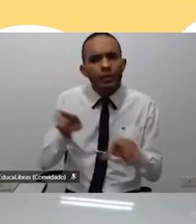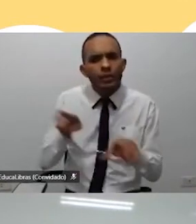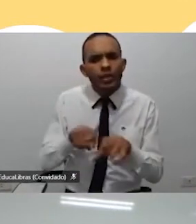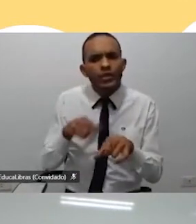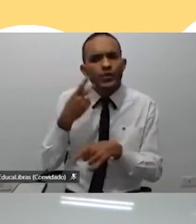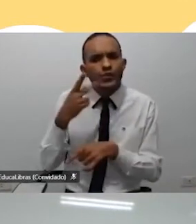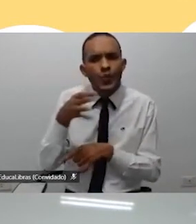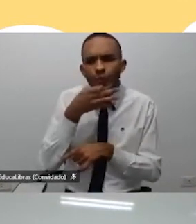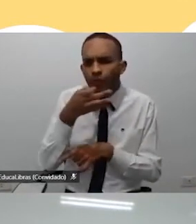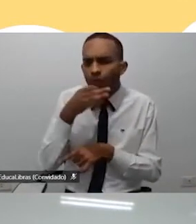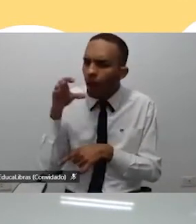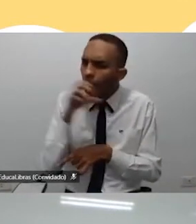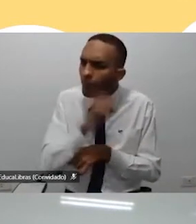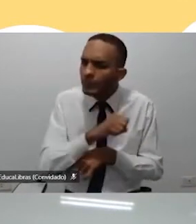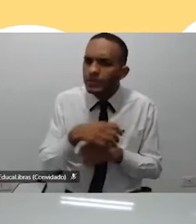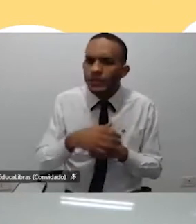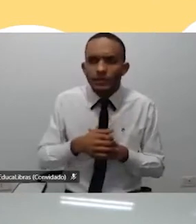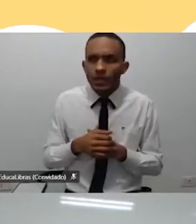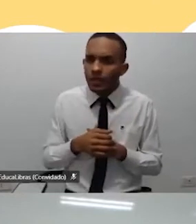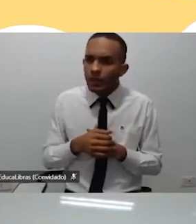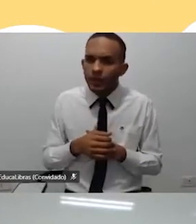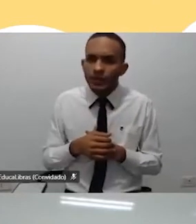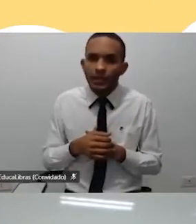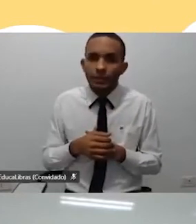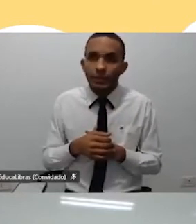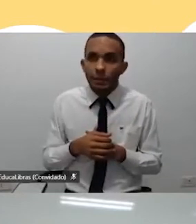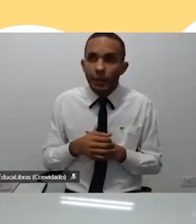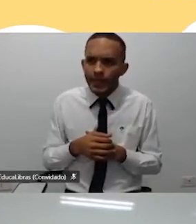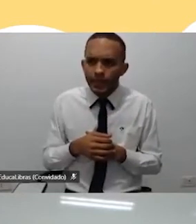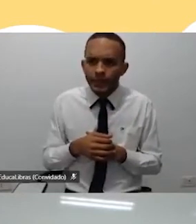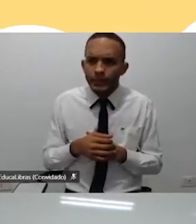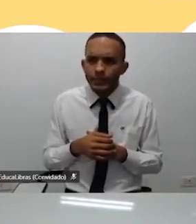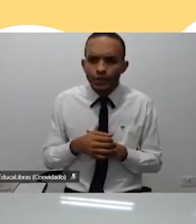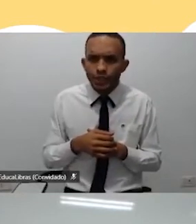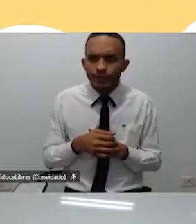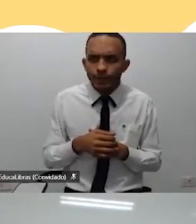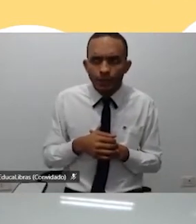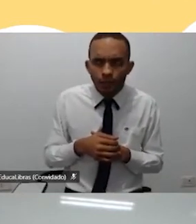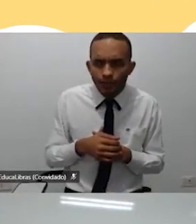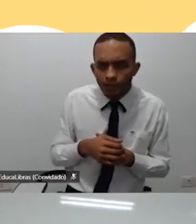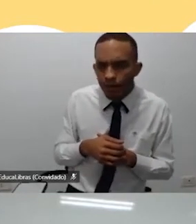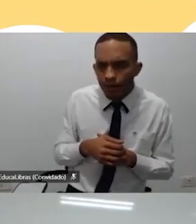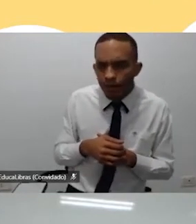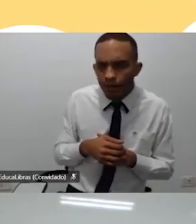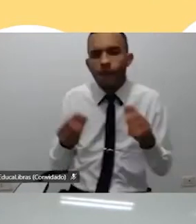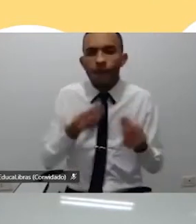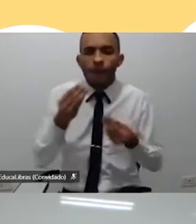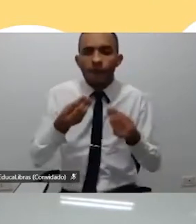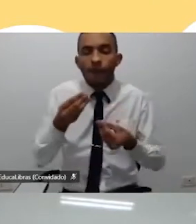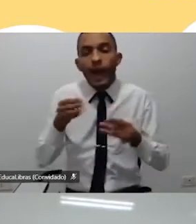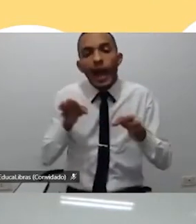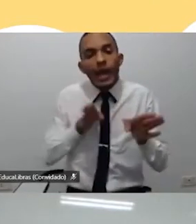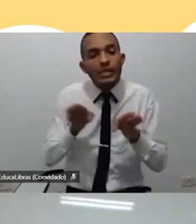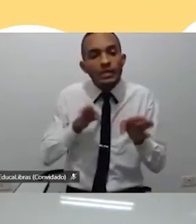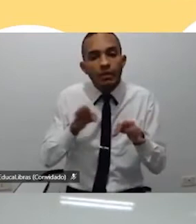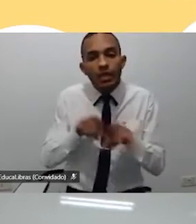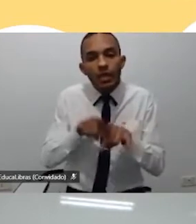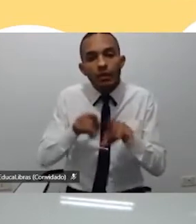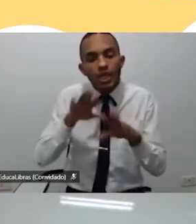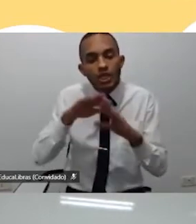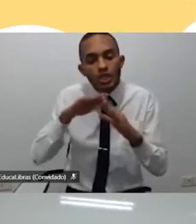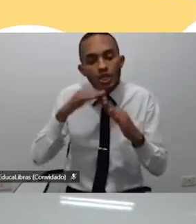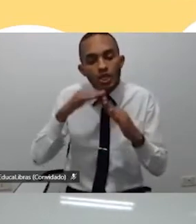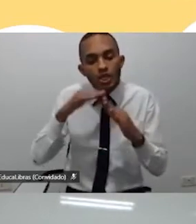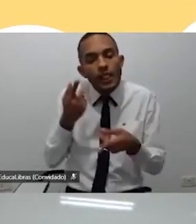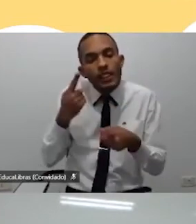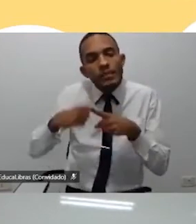brevemente, então, quais são os resultados, né? O que a gente pode esperar para a sociedade, para a escola e